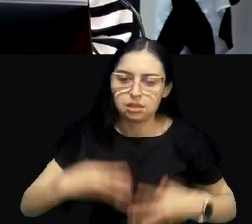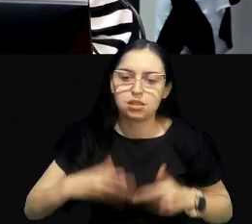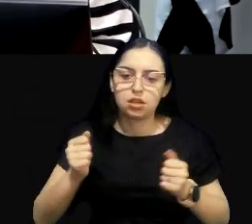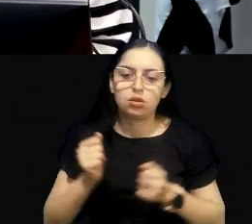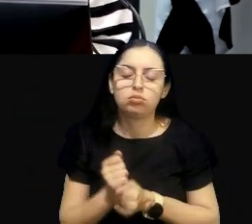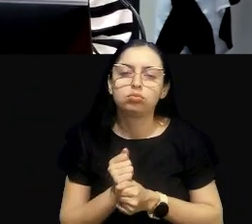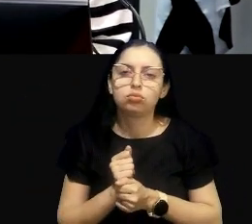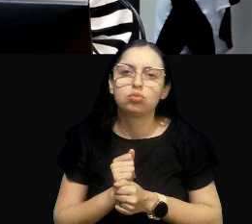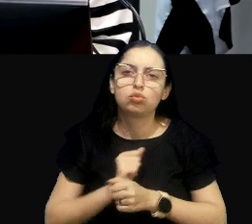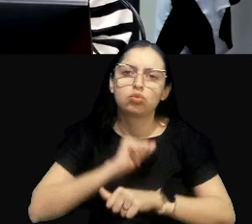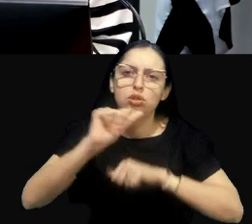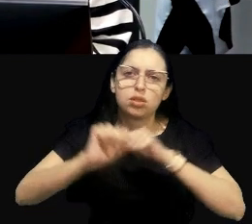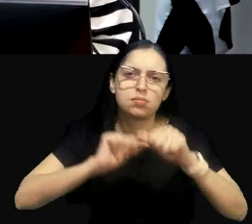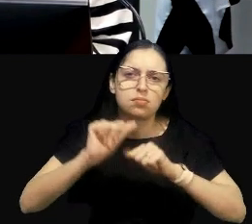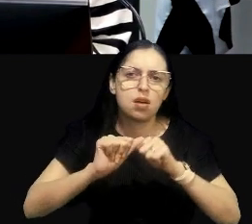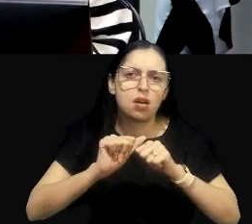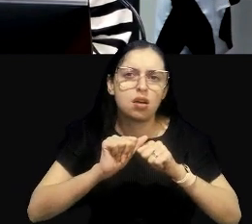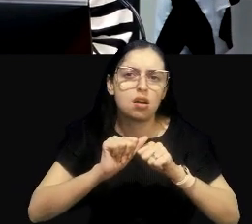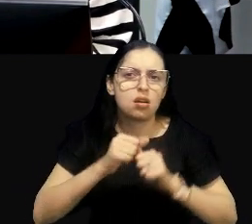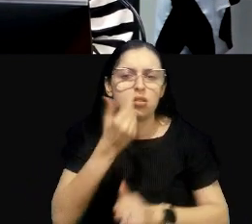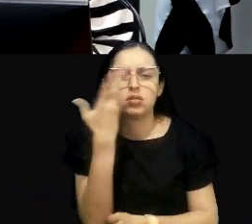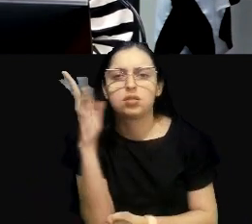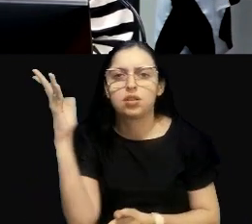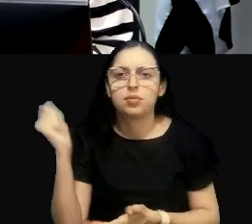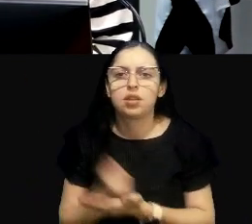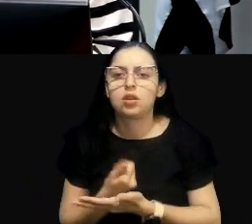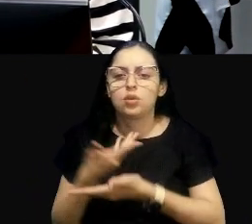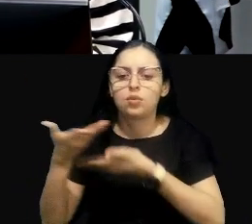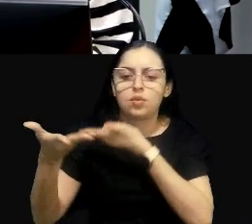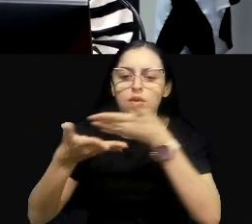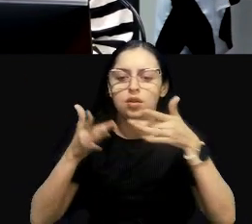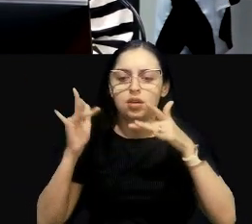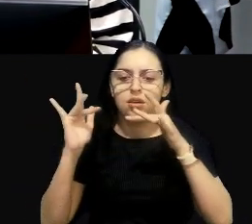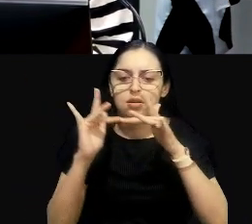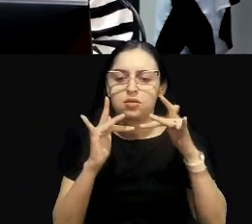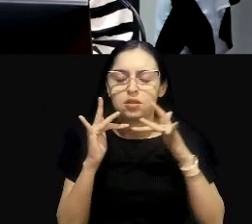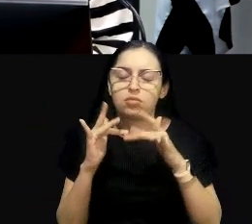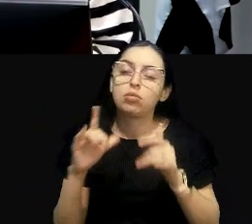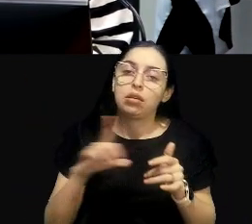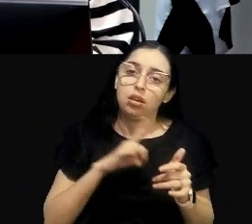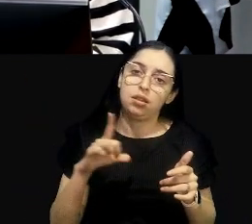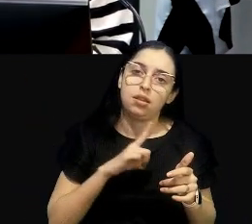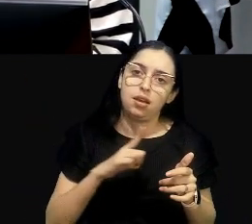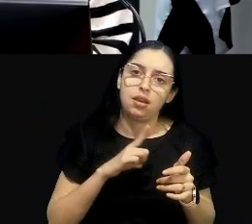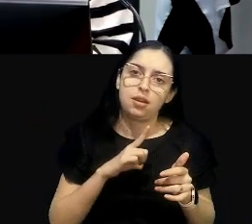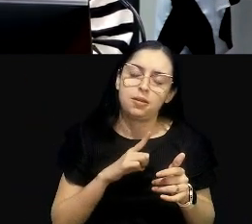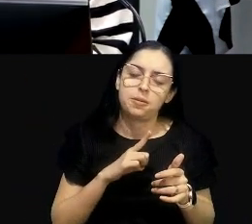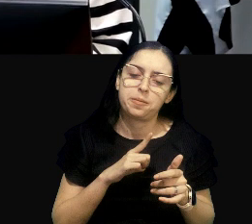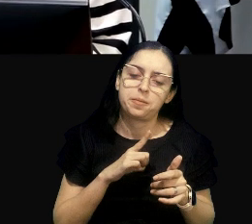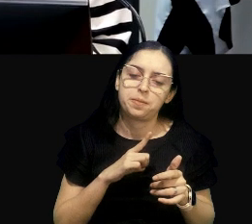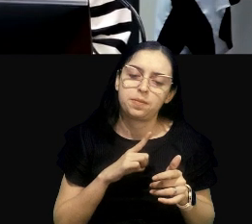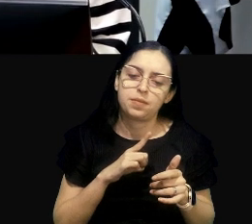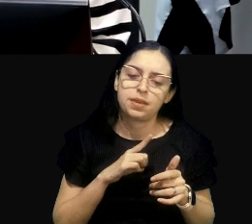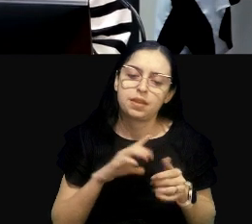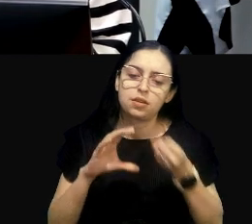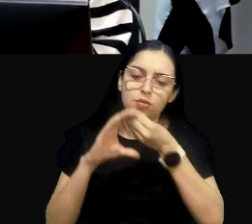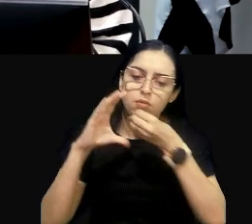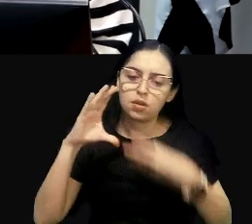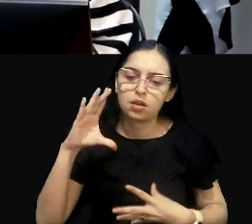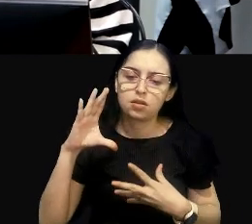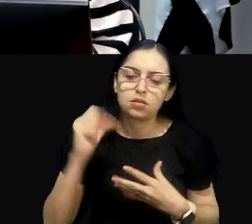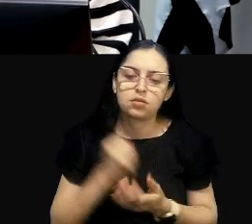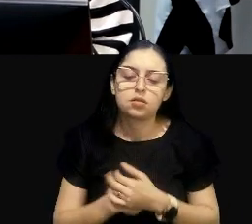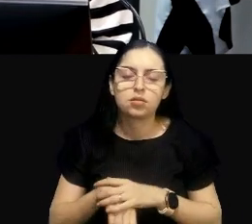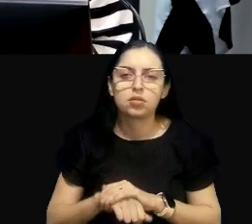ambientais. E, as interações tal como existem, de modo a caracterizar a situação